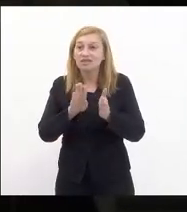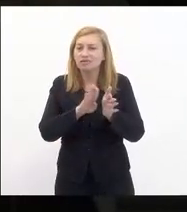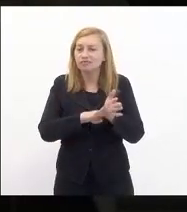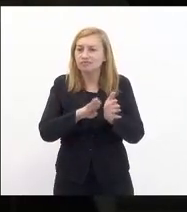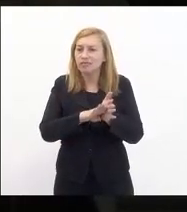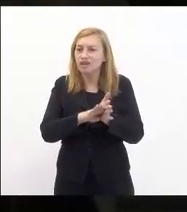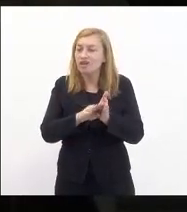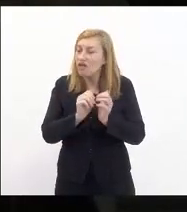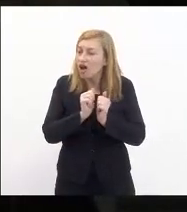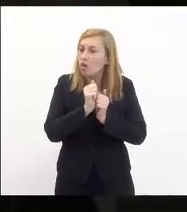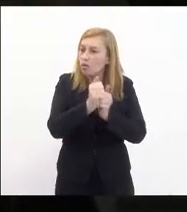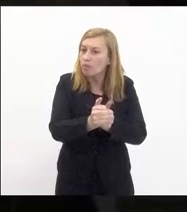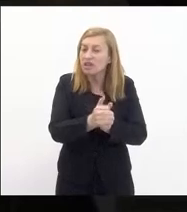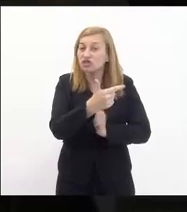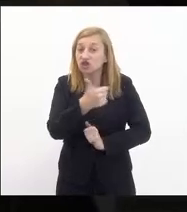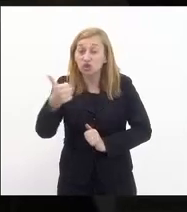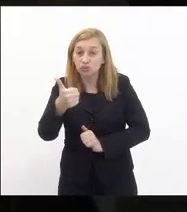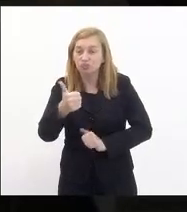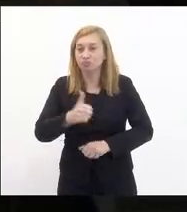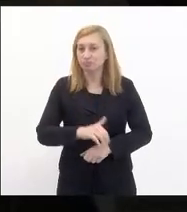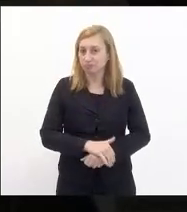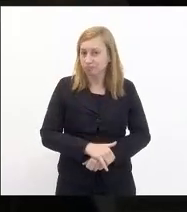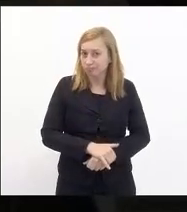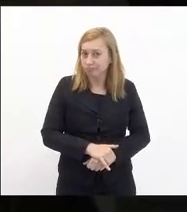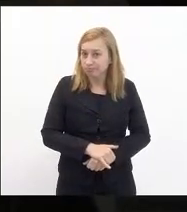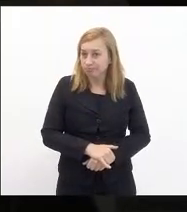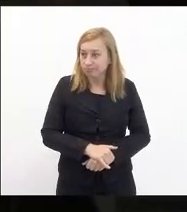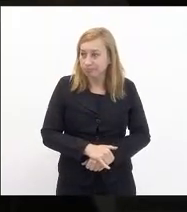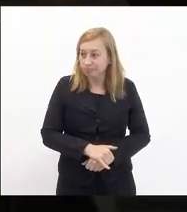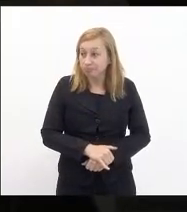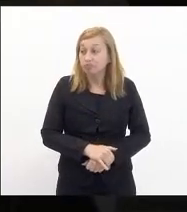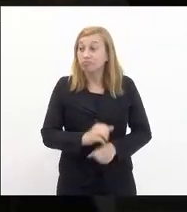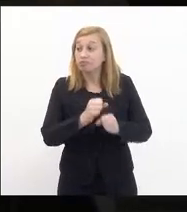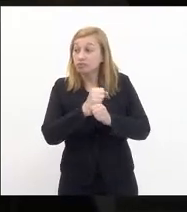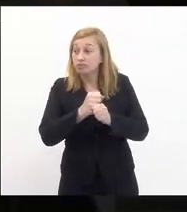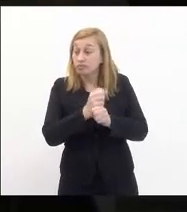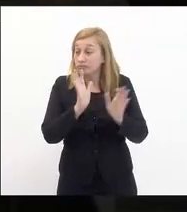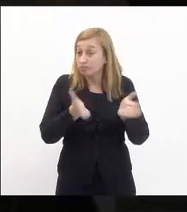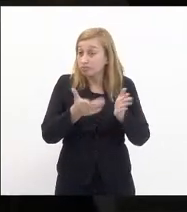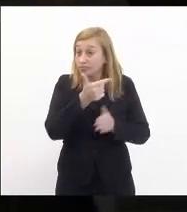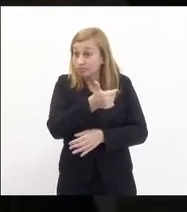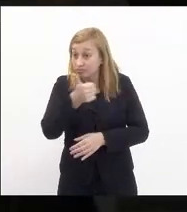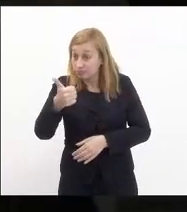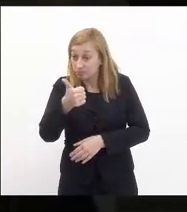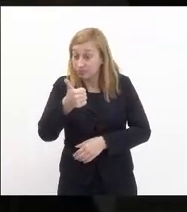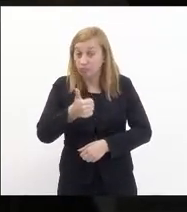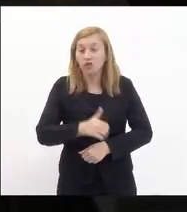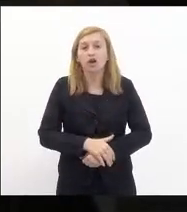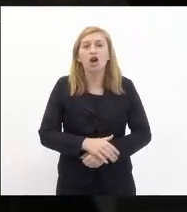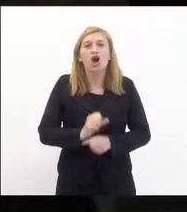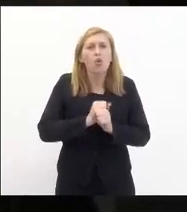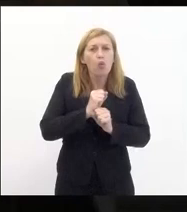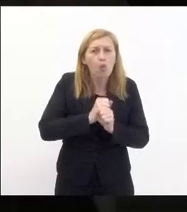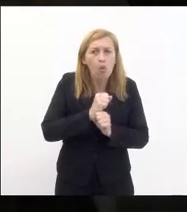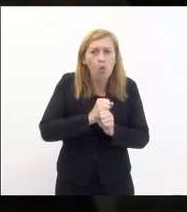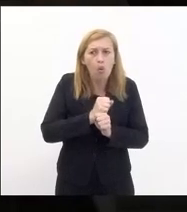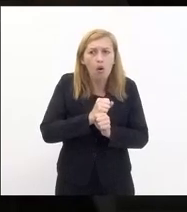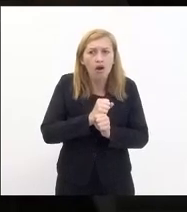acompanhar de 21 e este ano de 21 é um ano de